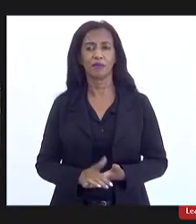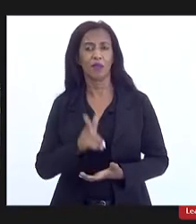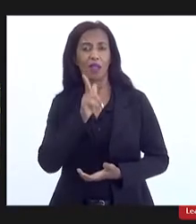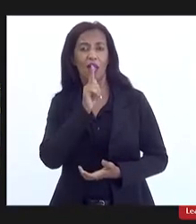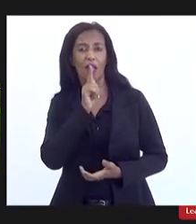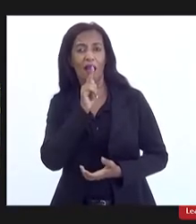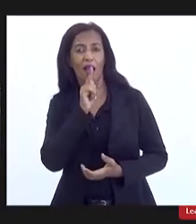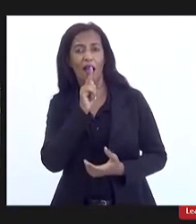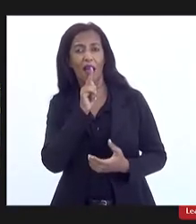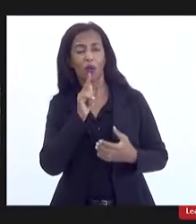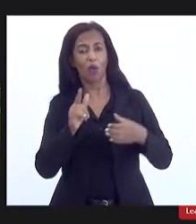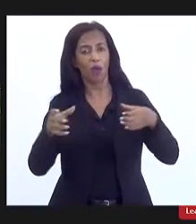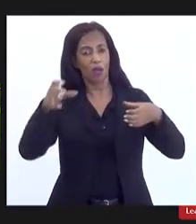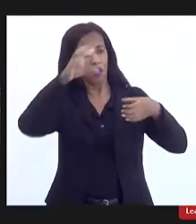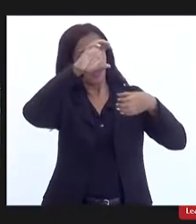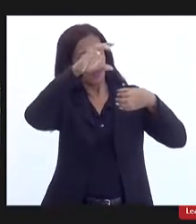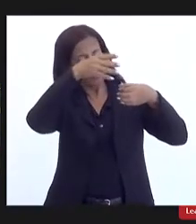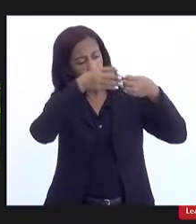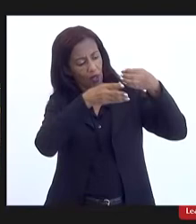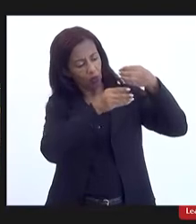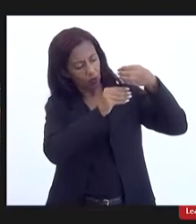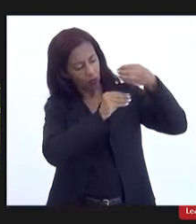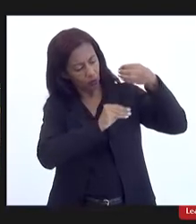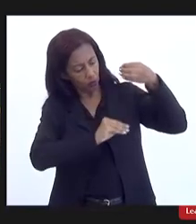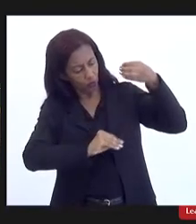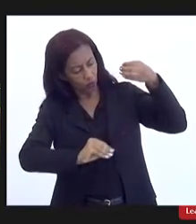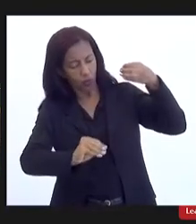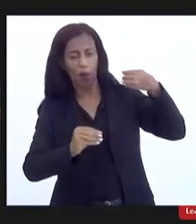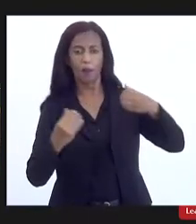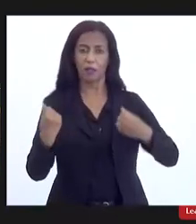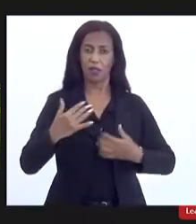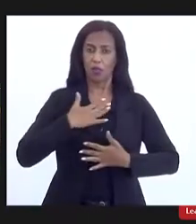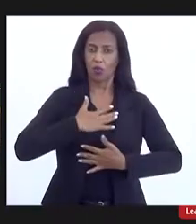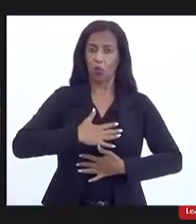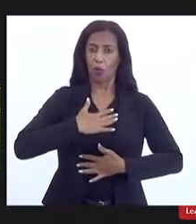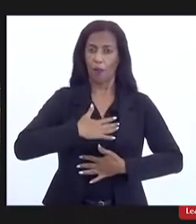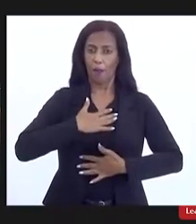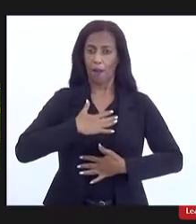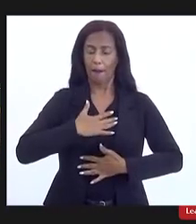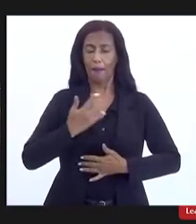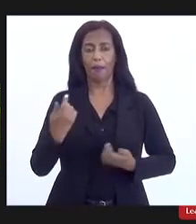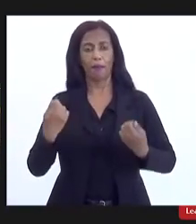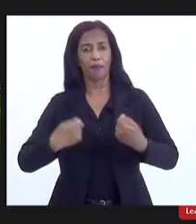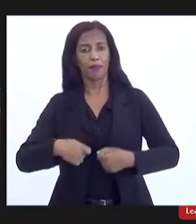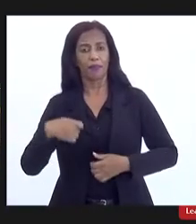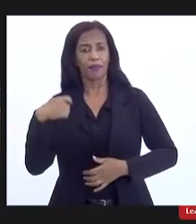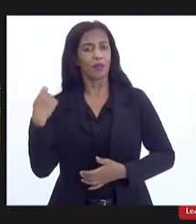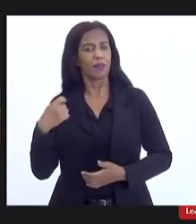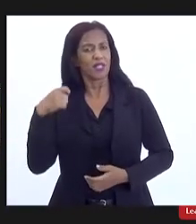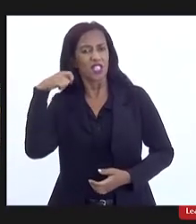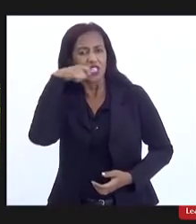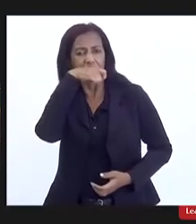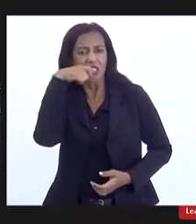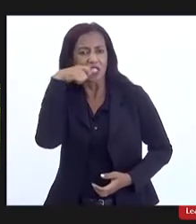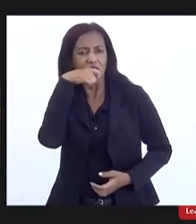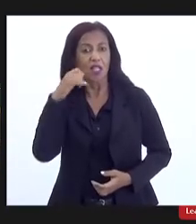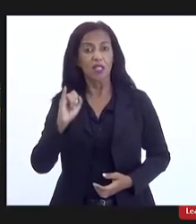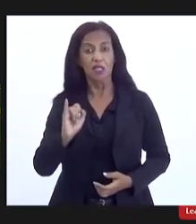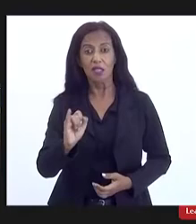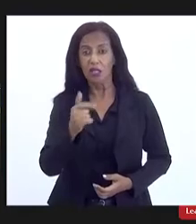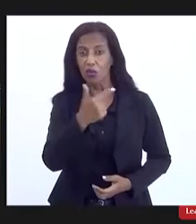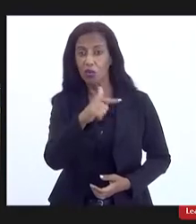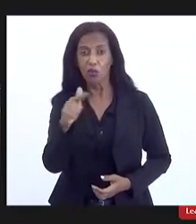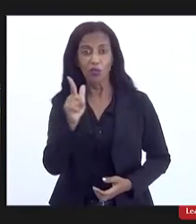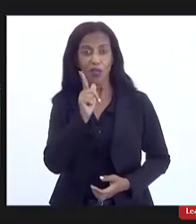água filtrada, que tem que tomar banho diariamente, que tem que ter um escovamento dentário se a gente não tiver